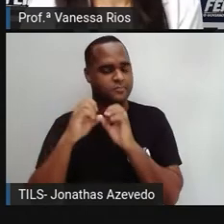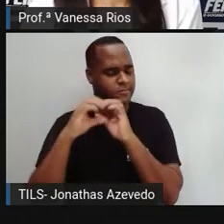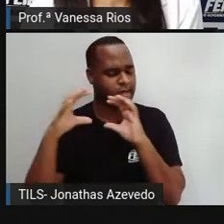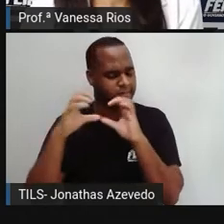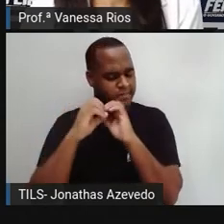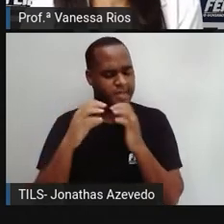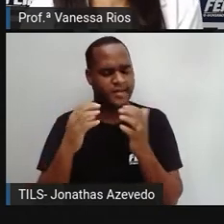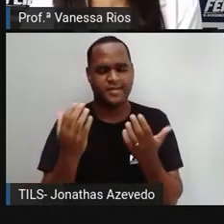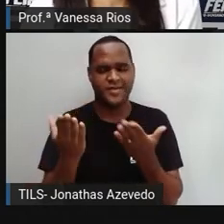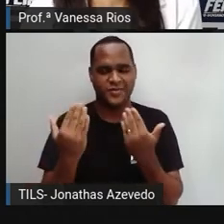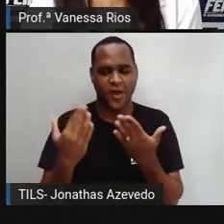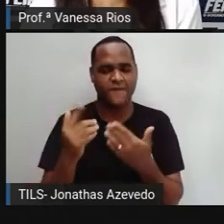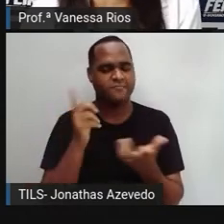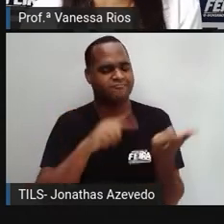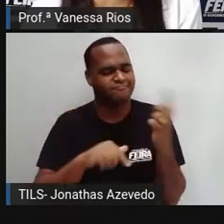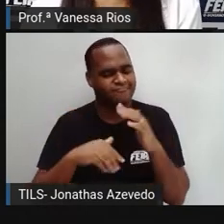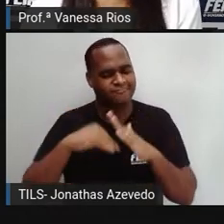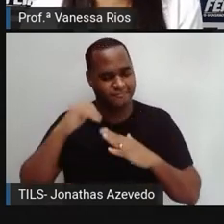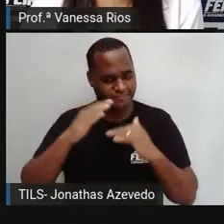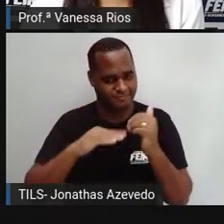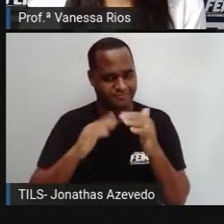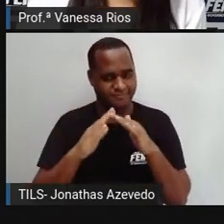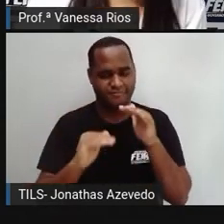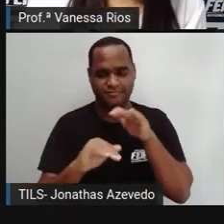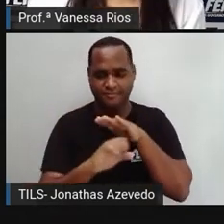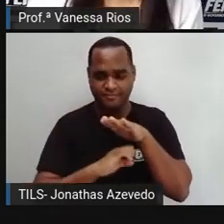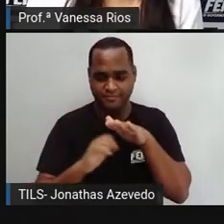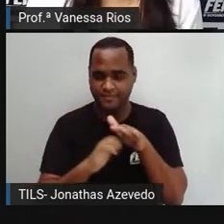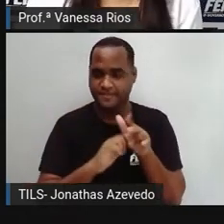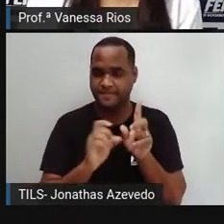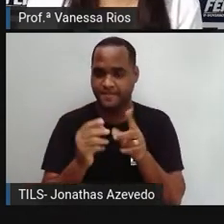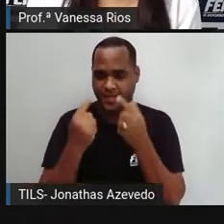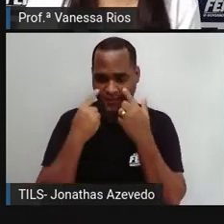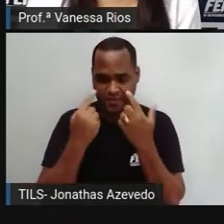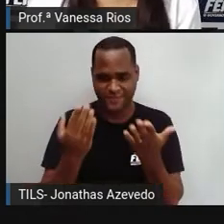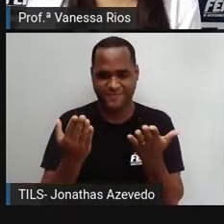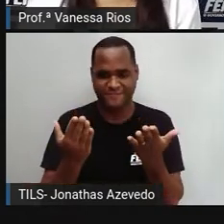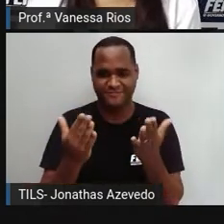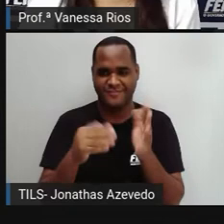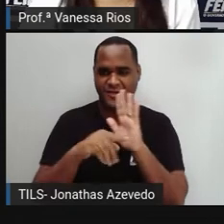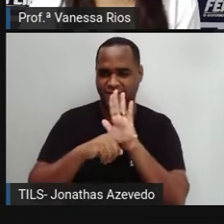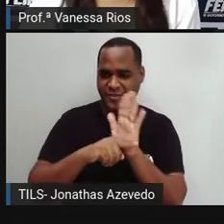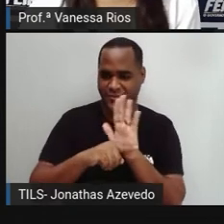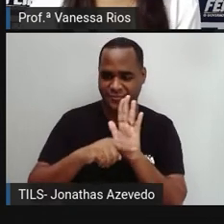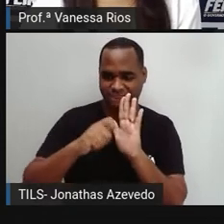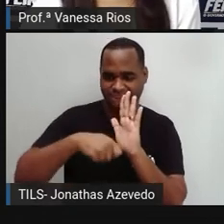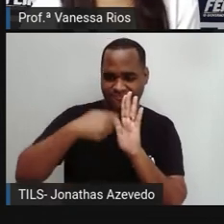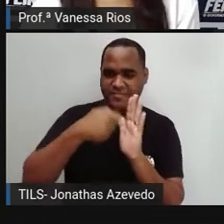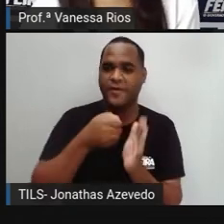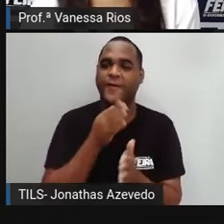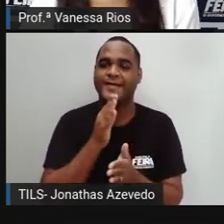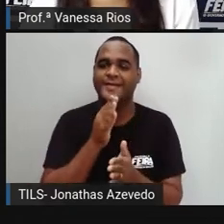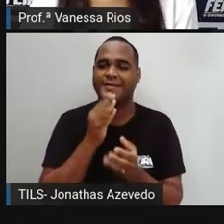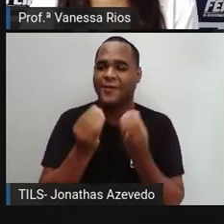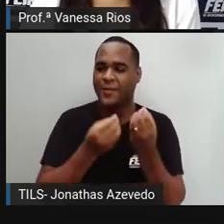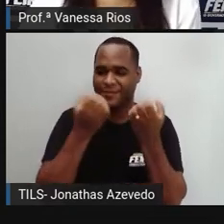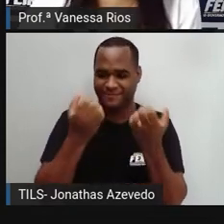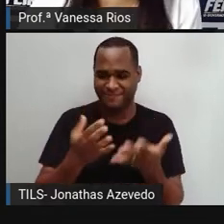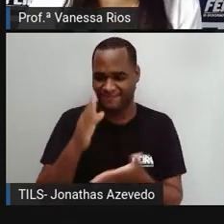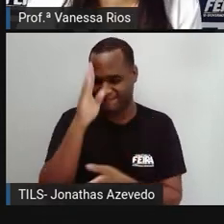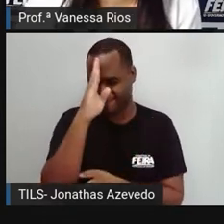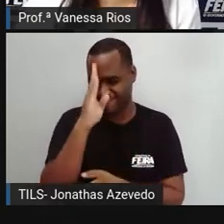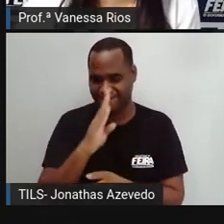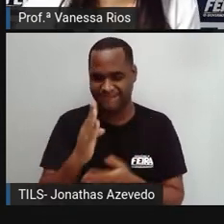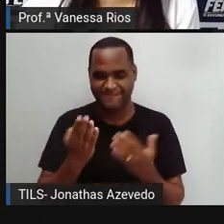com empreendedorismo. Então, vamos assistir um pouquinho do vídeo e conhecer esse jovem empreendedor brasileiro.